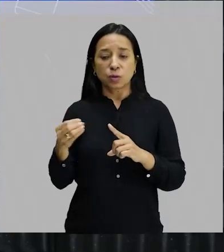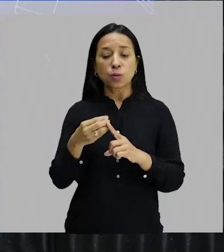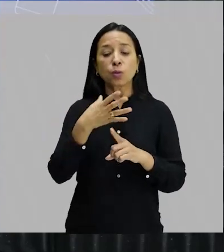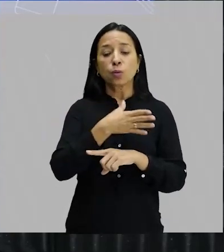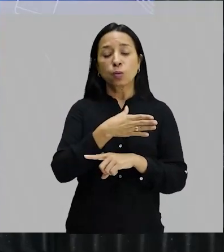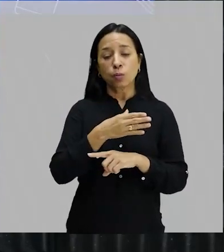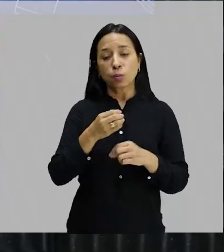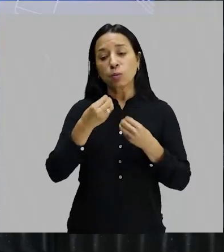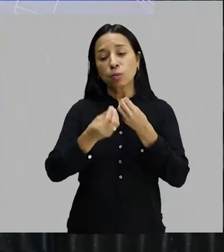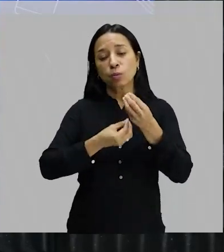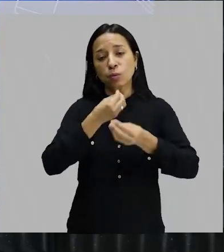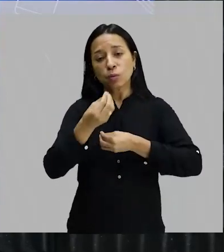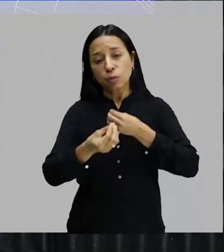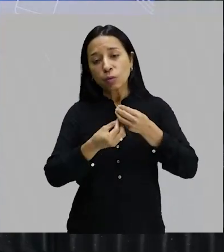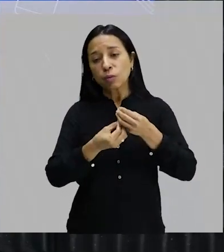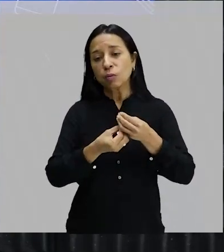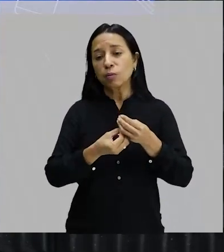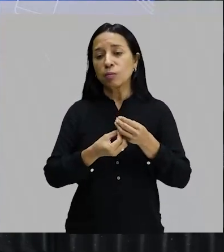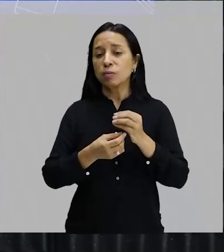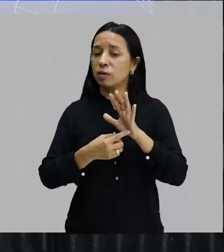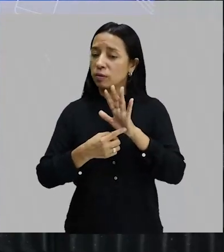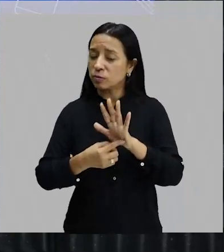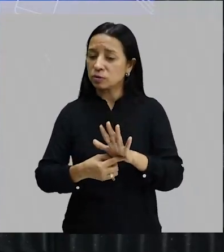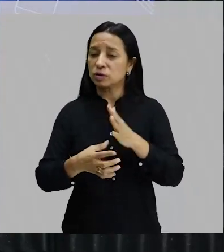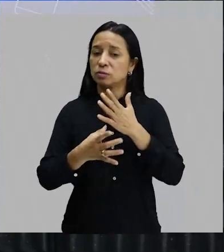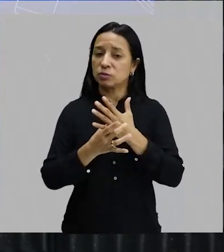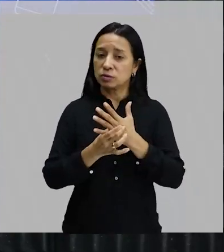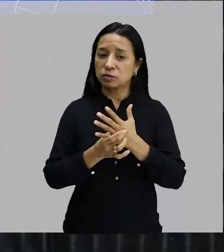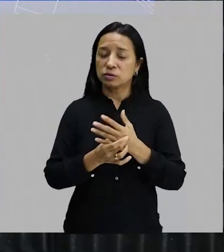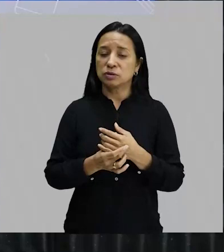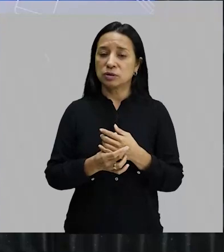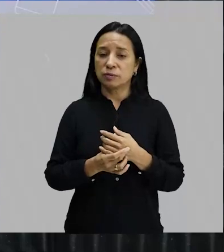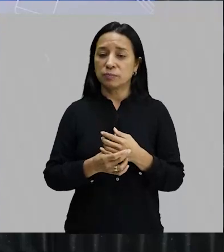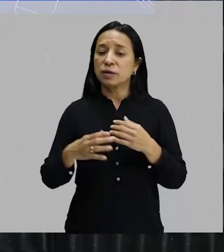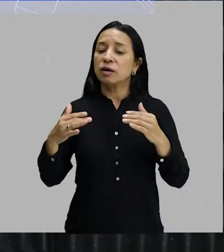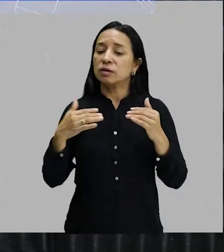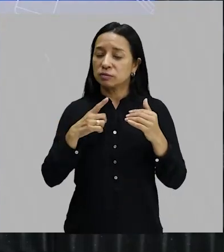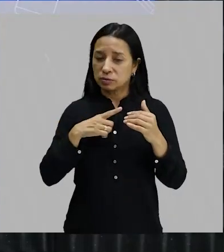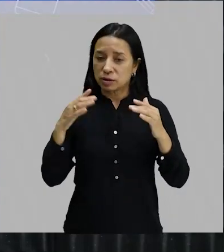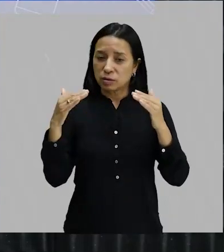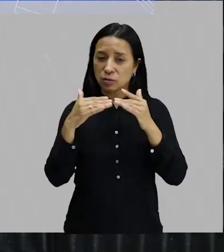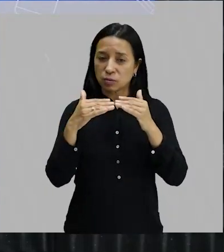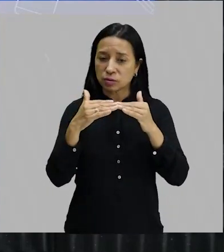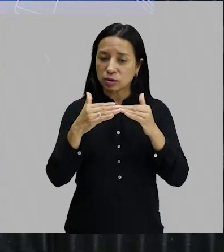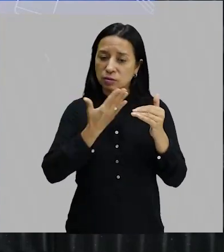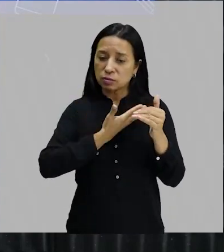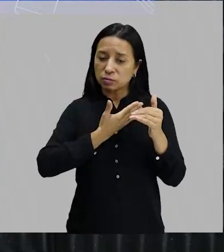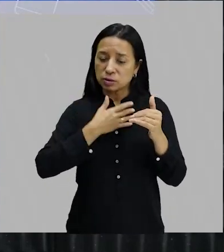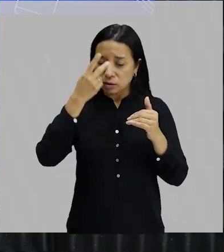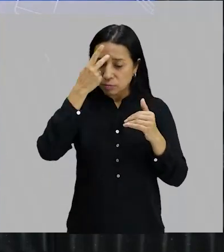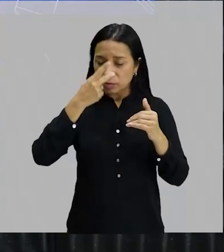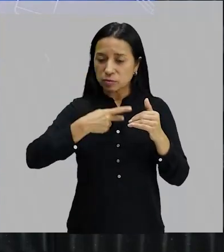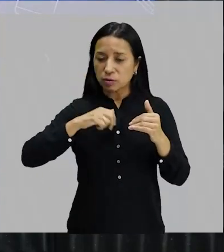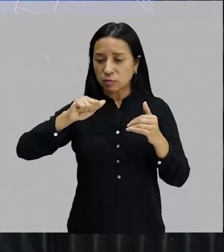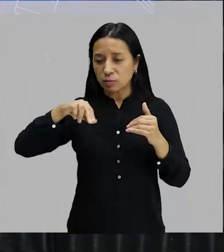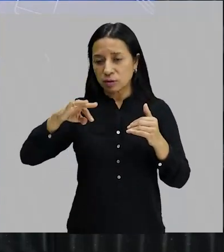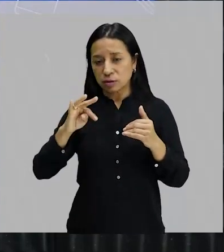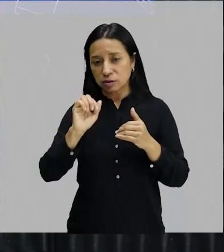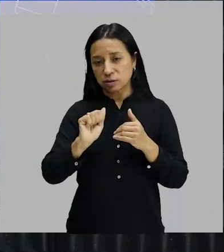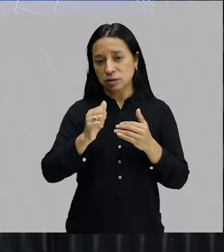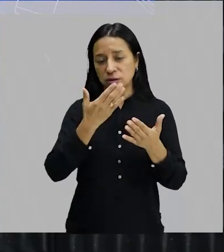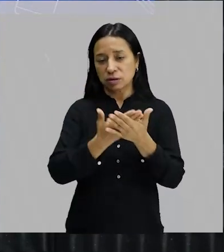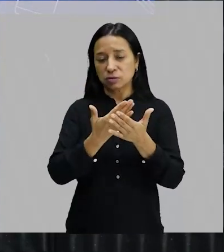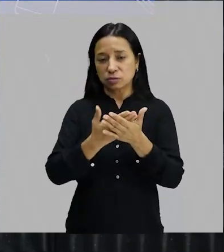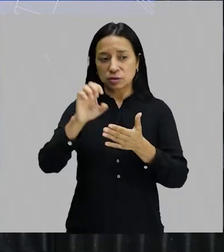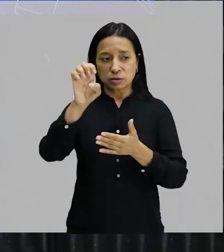modernista, ou talvez a modernista mais importante? Ela tinha contato, tinha amizade pessoal com a Anitta Malfatti, enquanto elas estudavam na